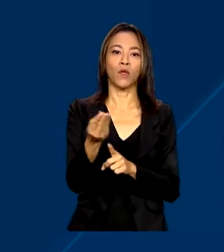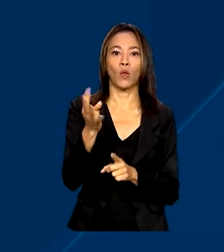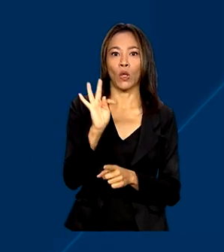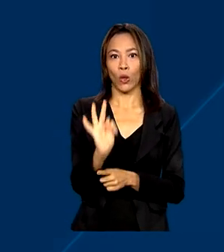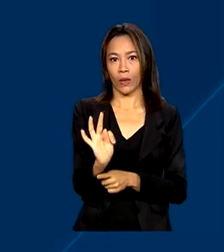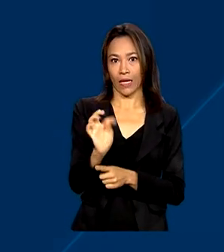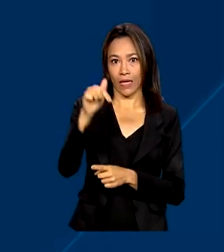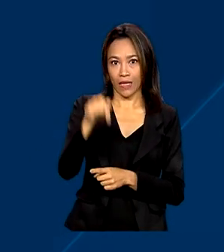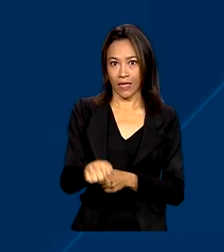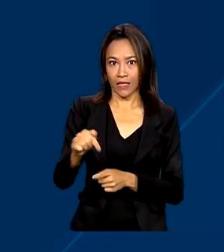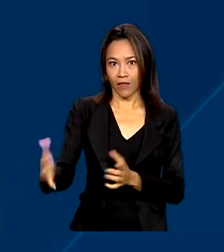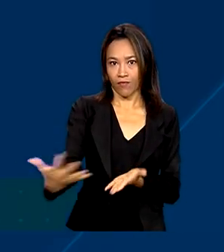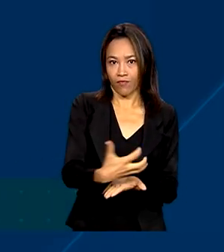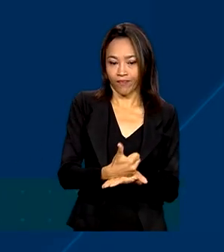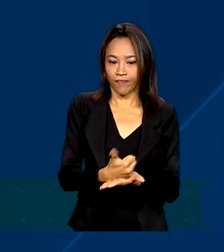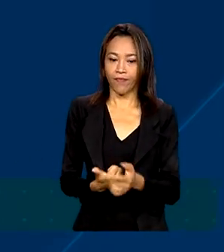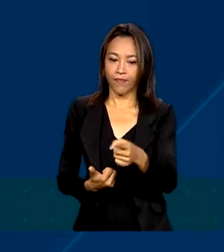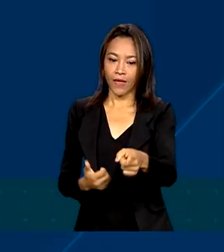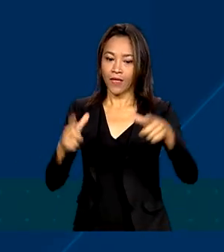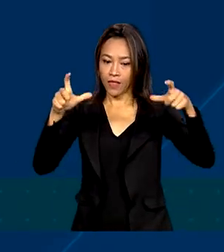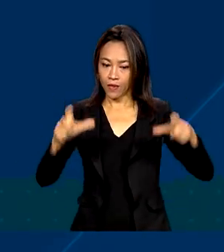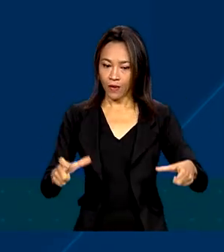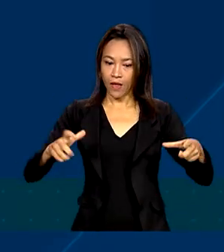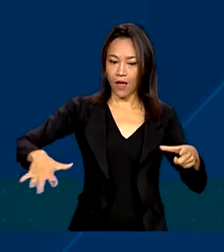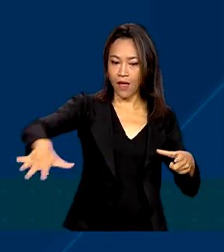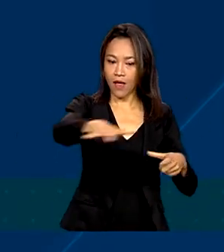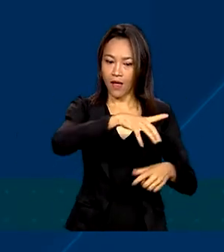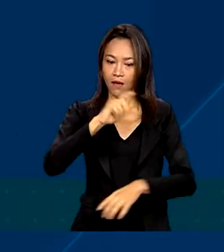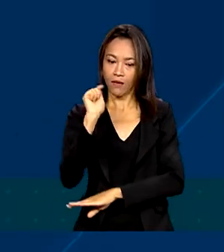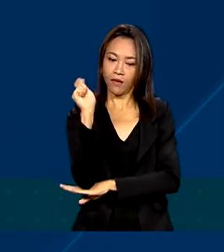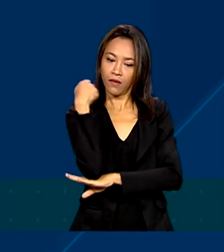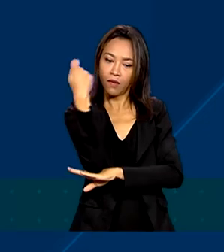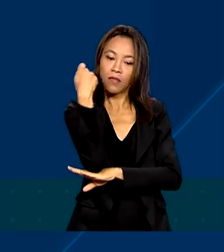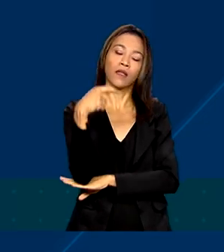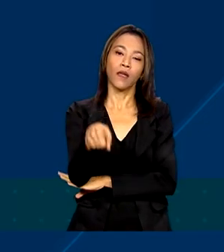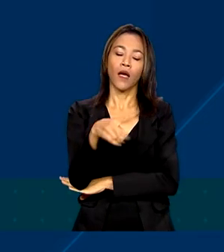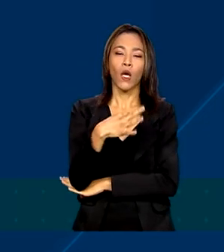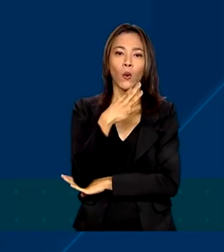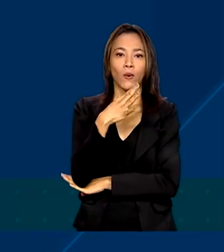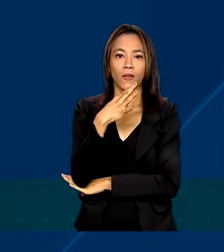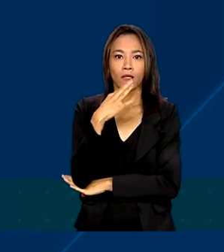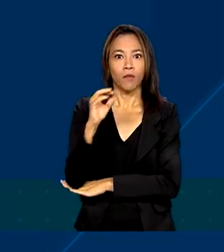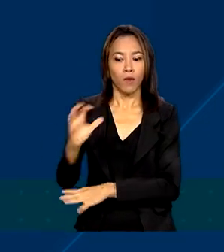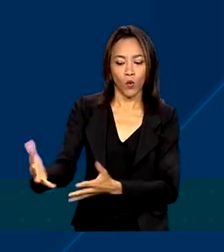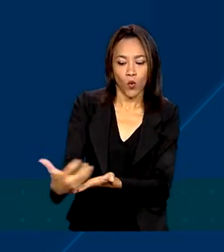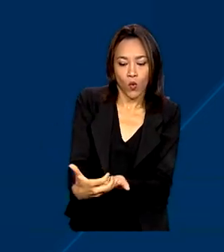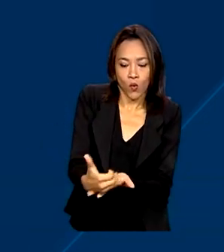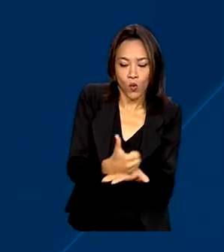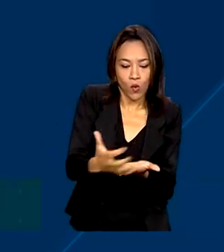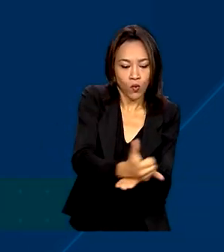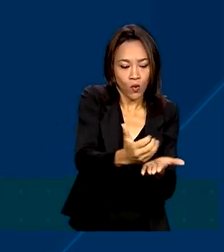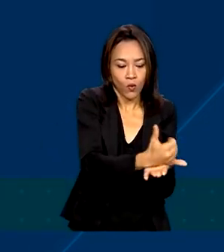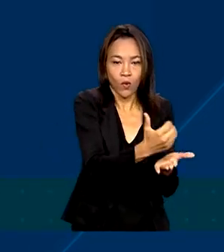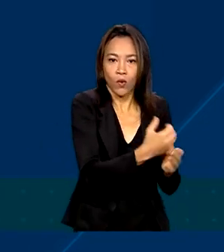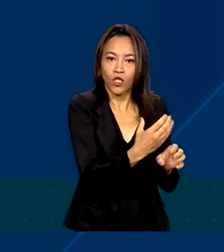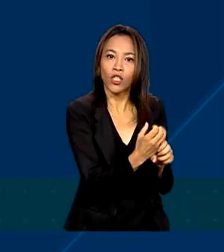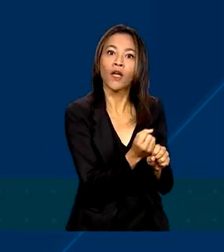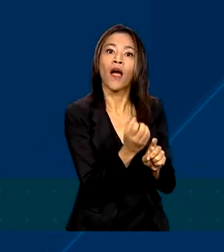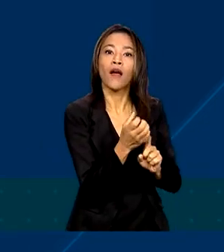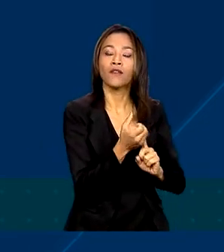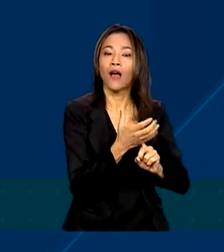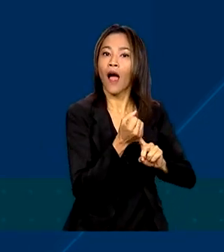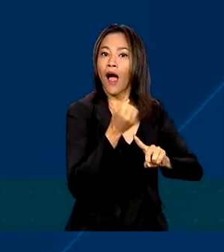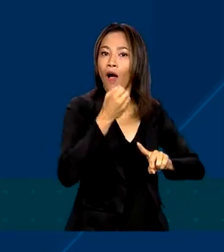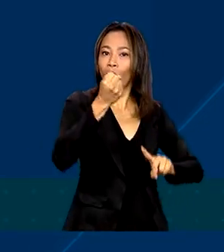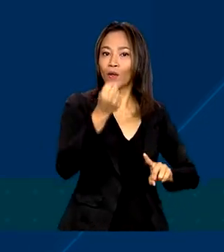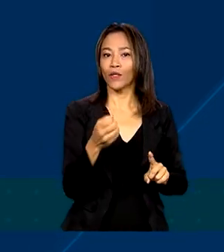Na região do município gaúcho de Viamão, conhecida pelo cultivo de arroz orgânico, cerca de 16 mil toneladas do